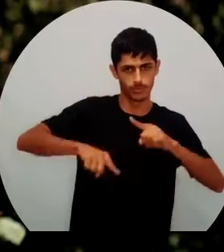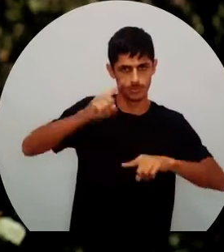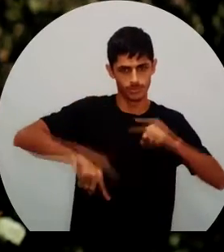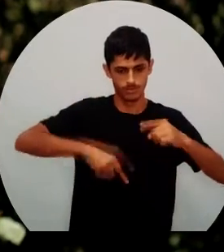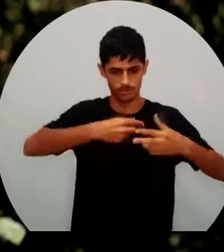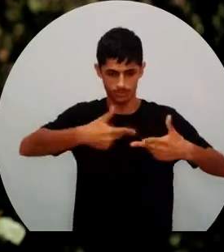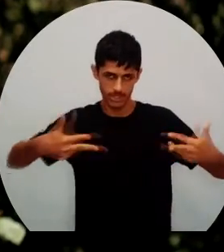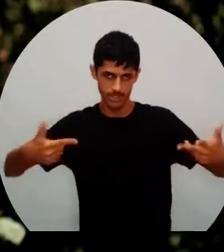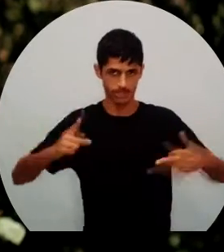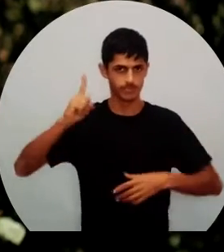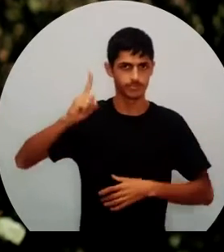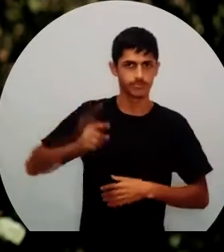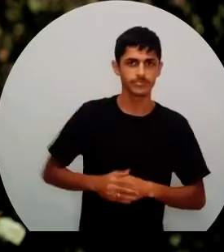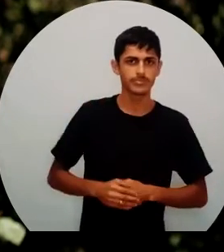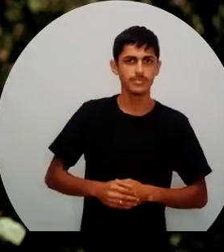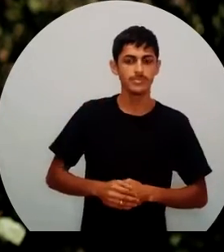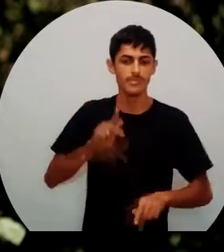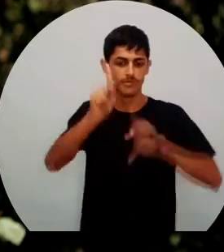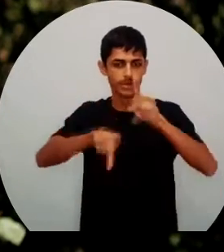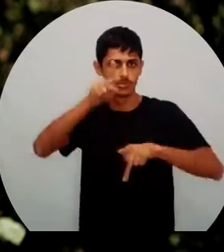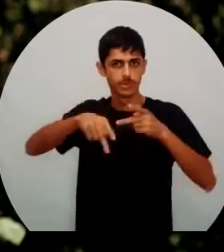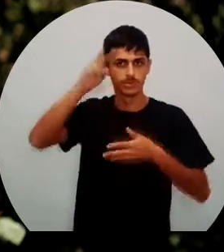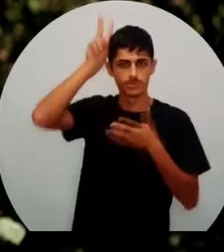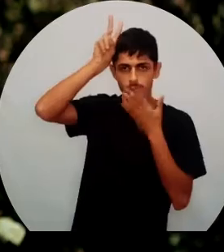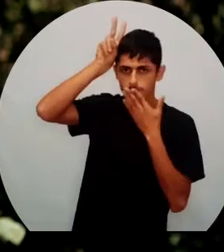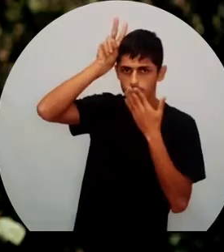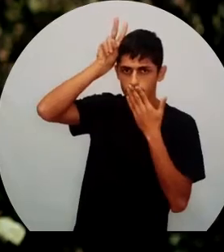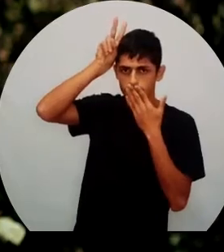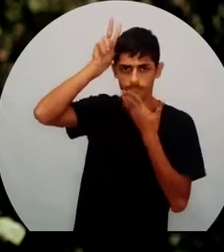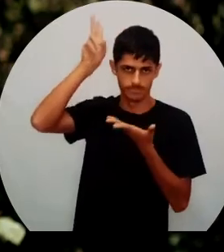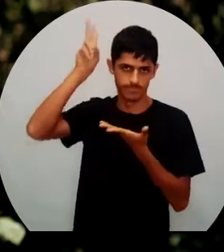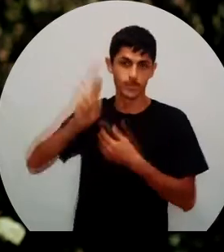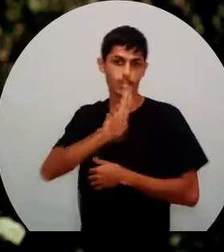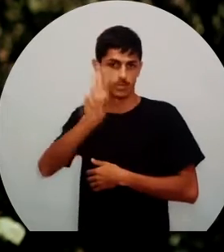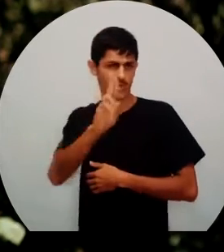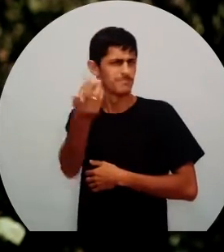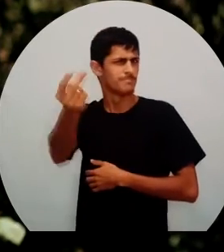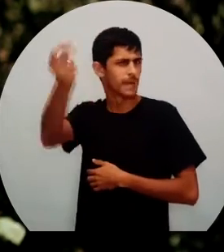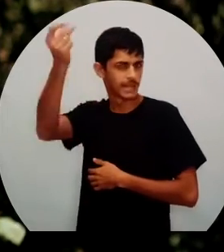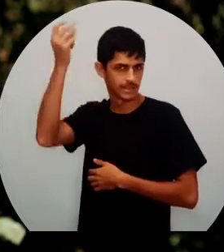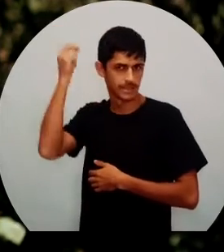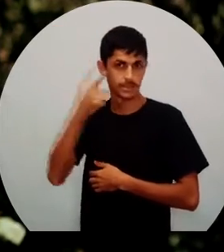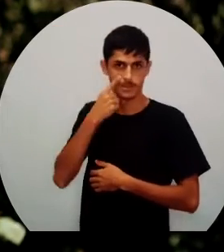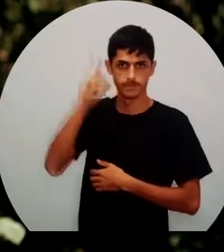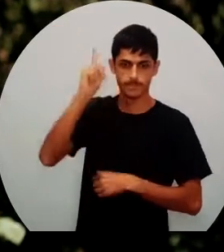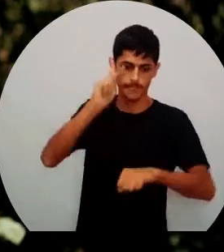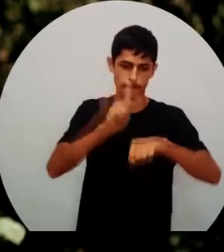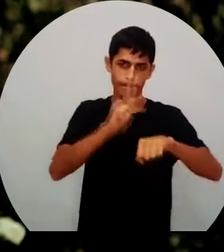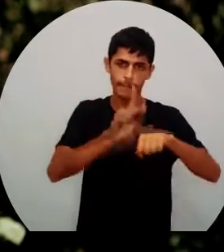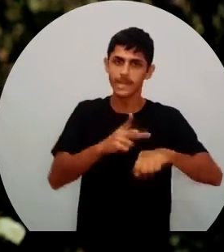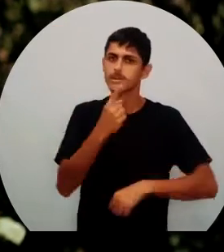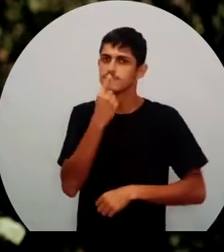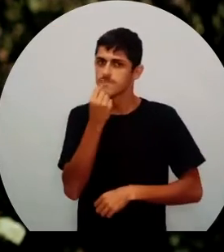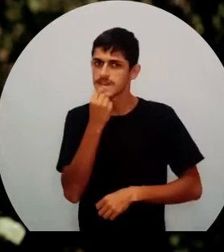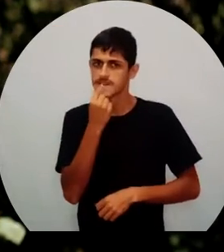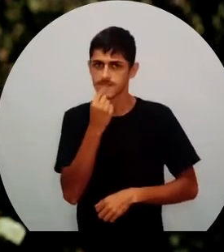indígenas que habitaram aqui usavam para fazer as pinturas upestres. Esse aqui é arenito, como podemos ver, é uma pedra vermelha